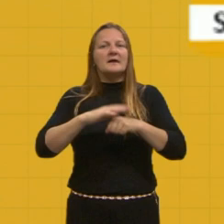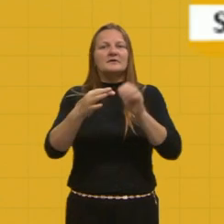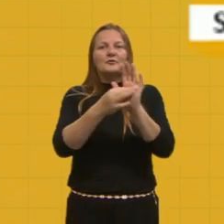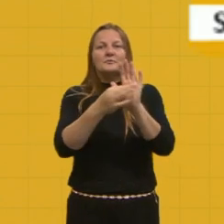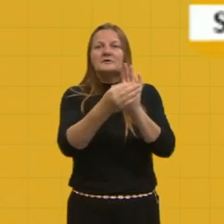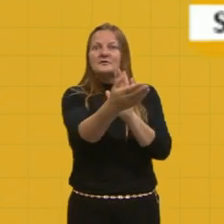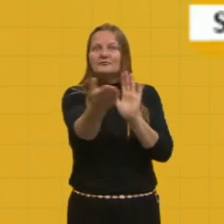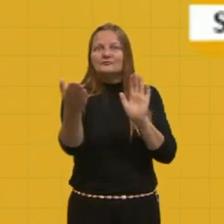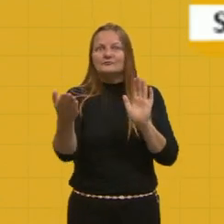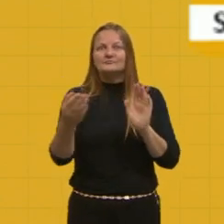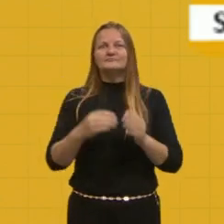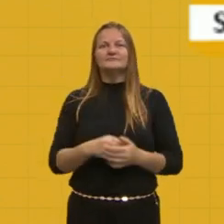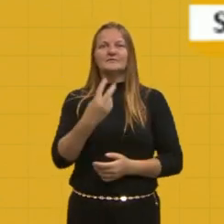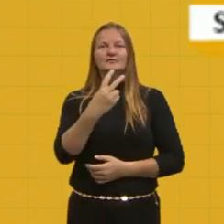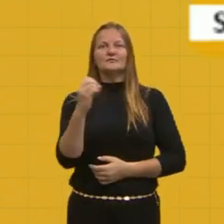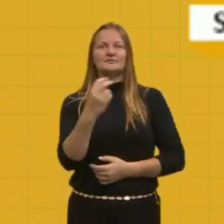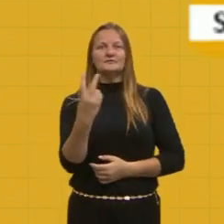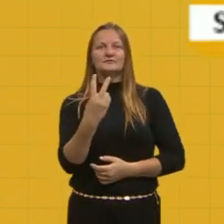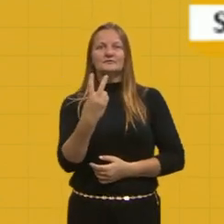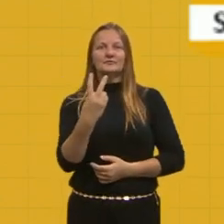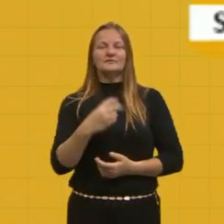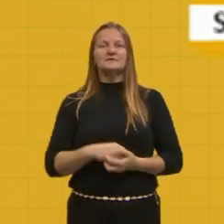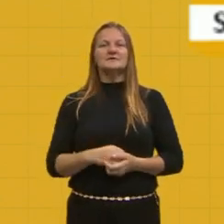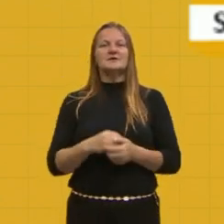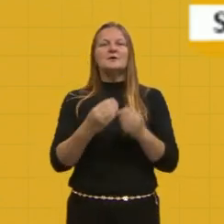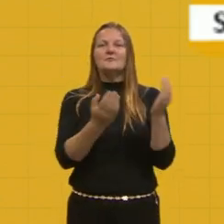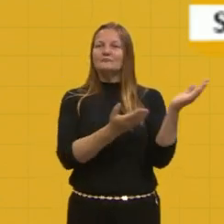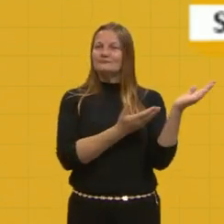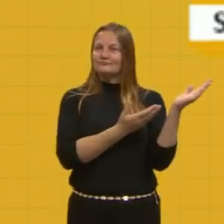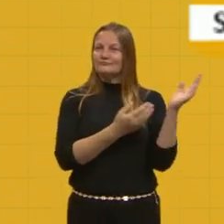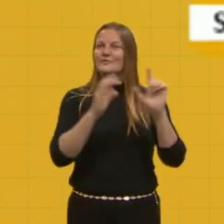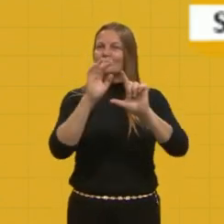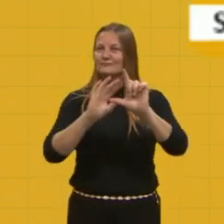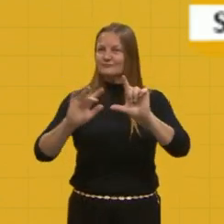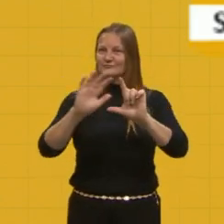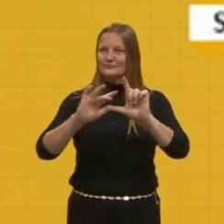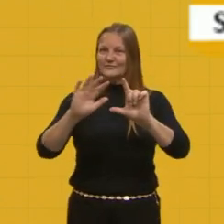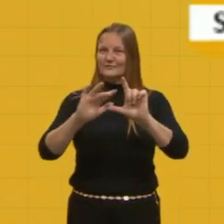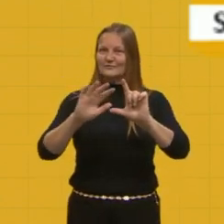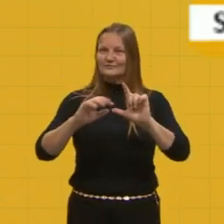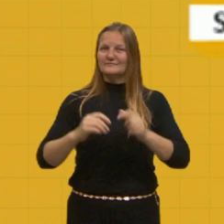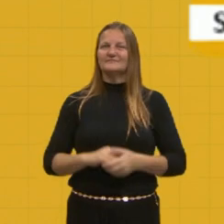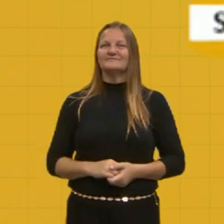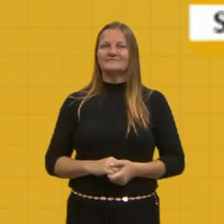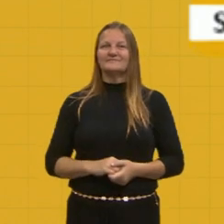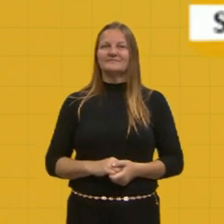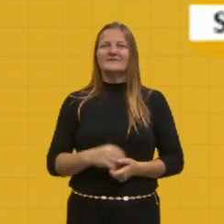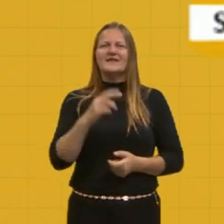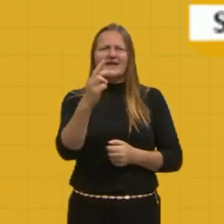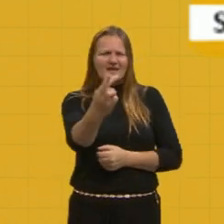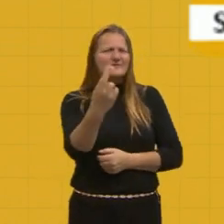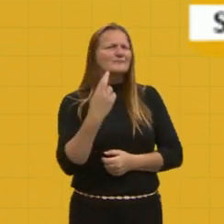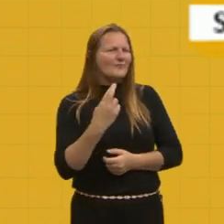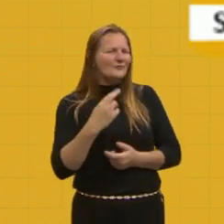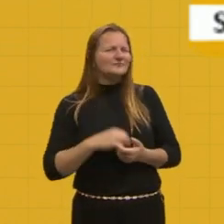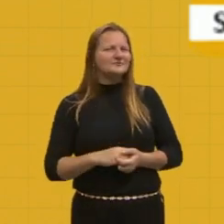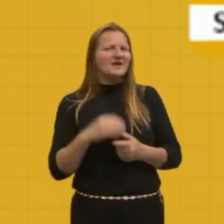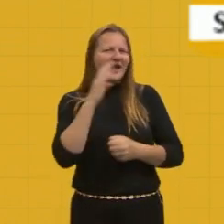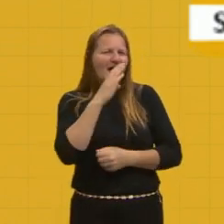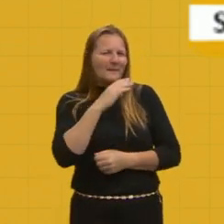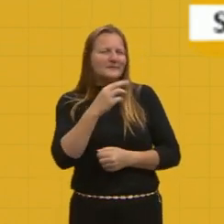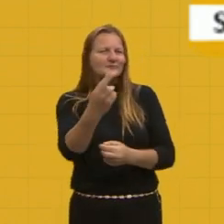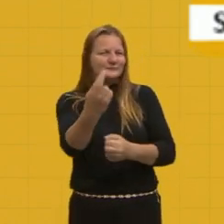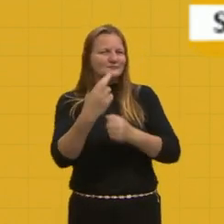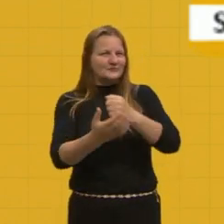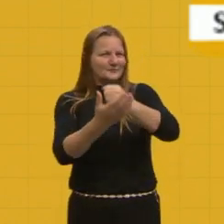sobre a edição em 2022? Acesse o QR Code no link. É bem rápido e vai